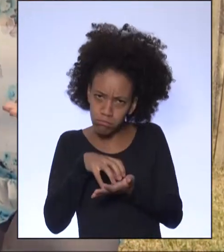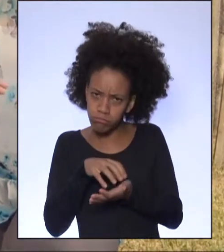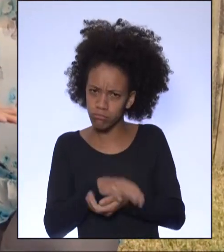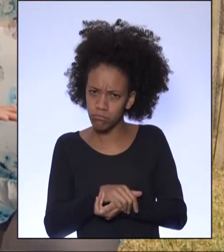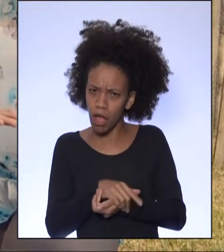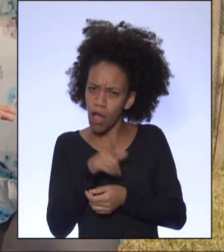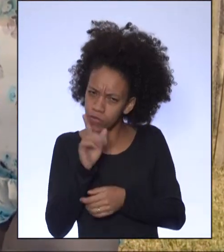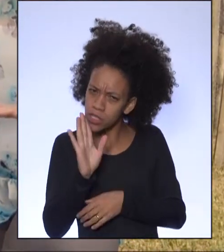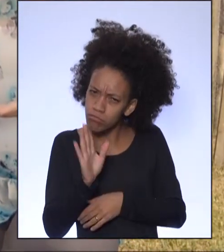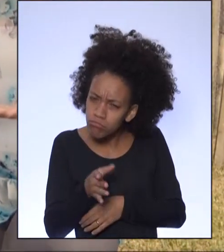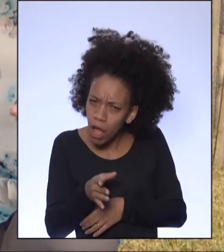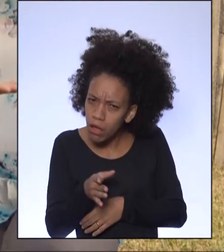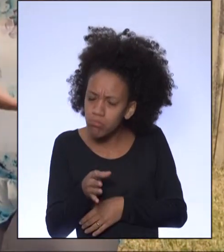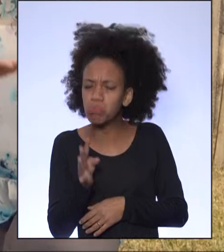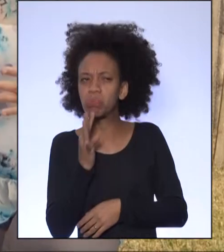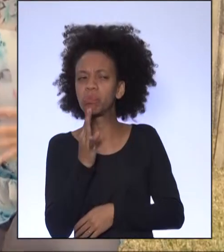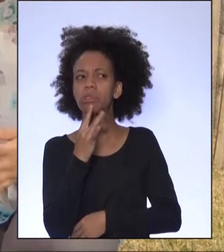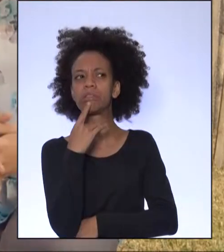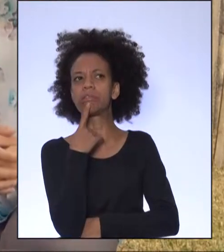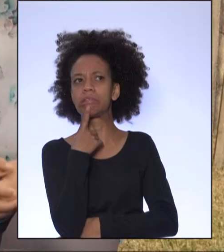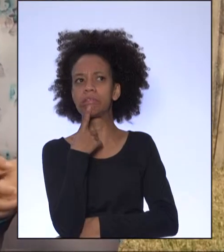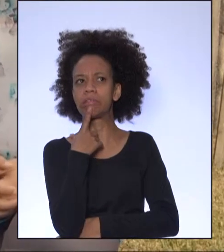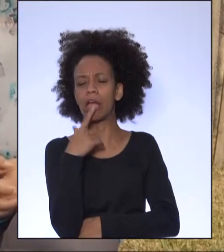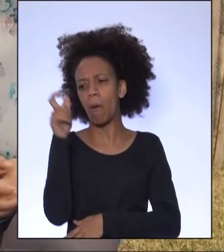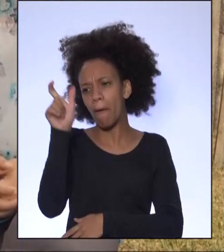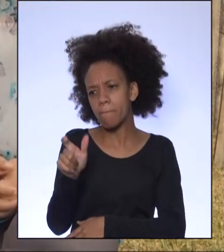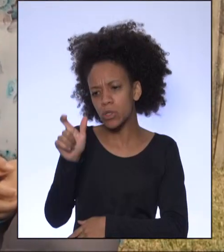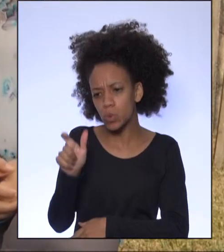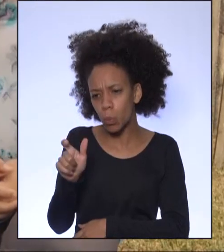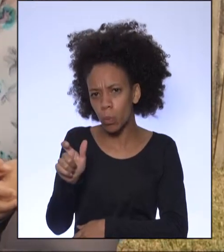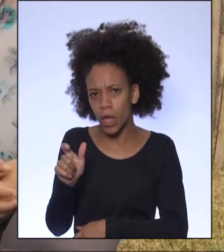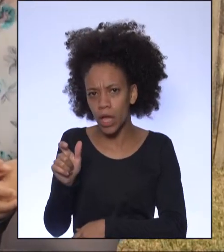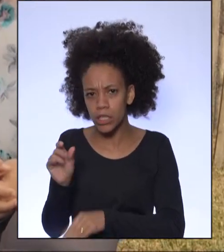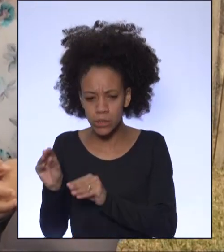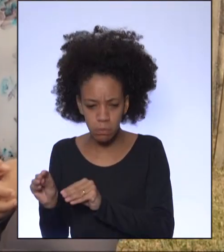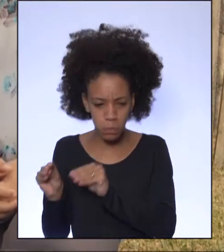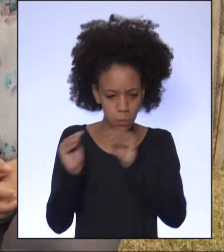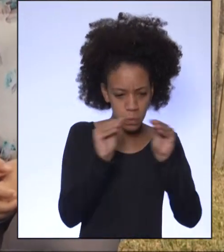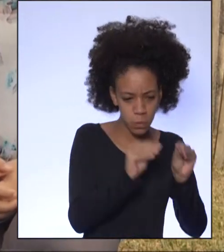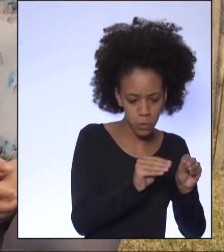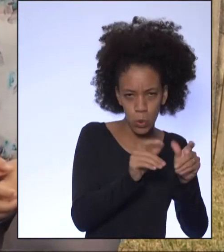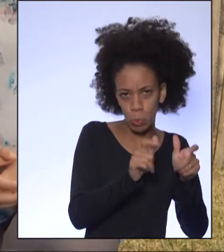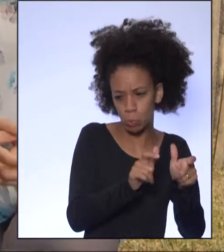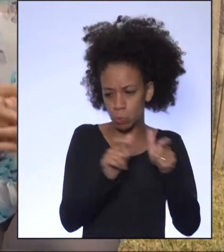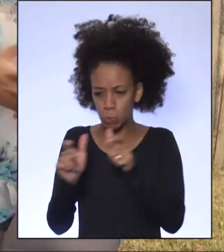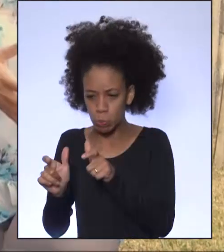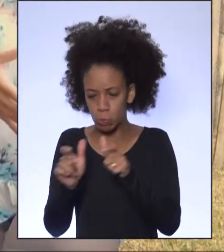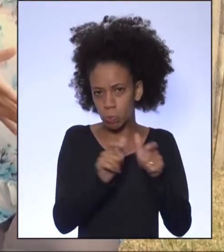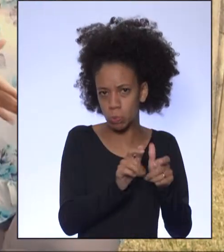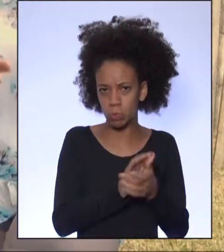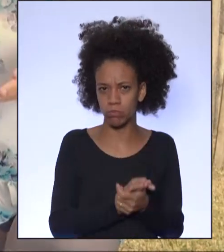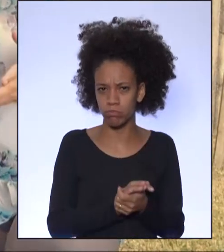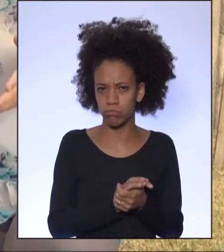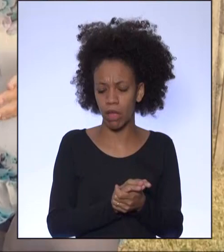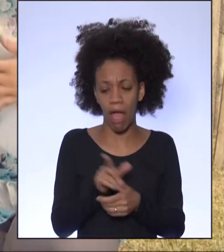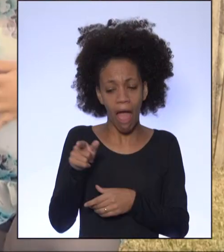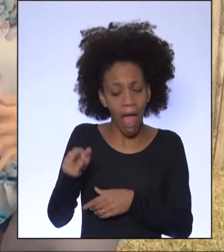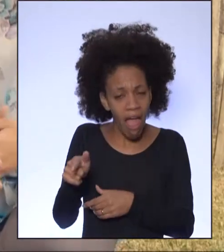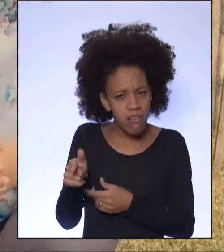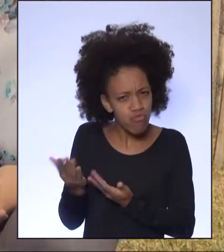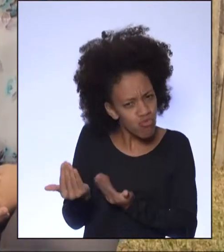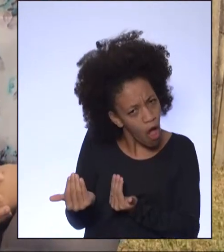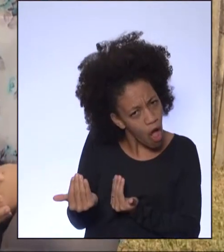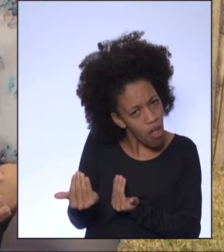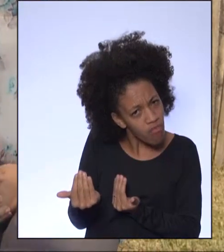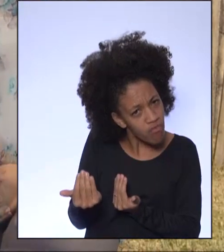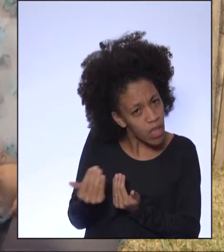falar de pessoas que mudaram de um lugar para o outro? Essas pessoas, elas eram jovens, adultos